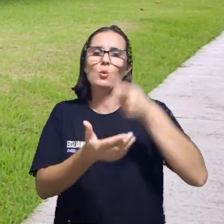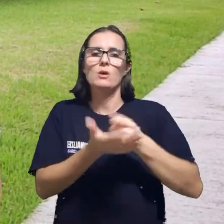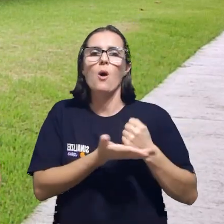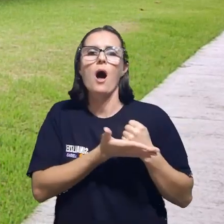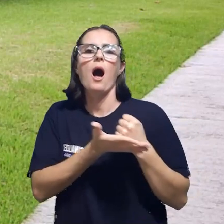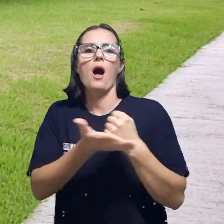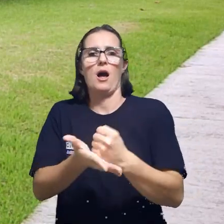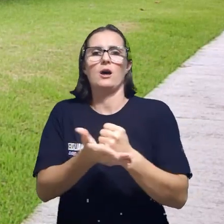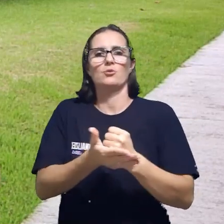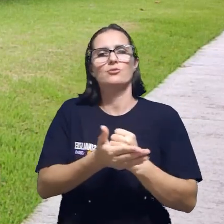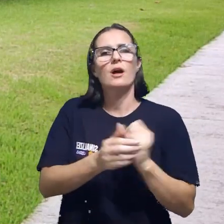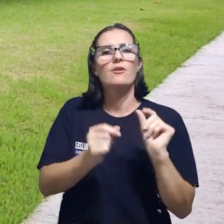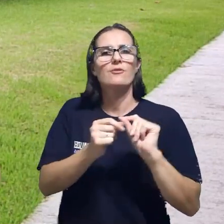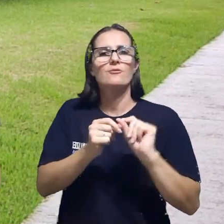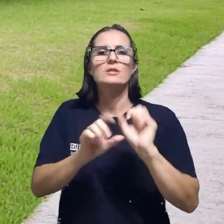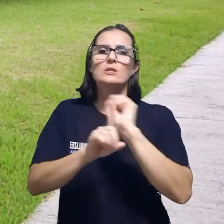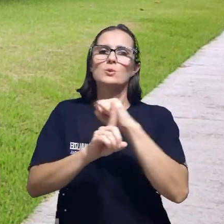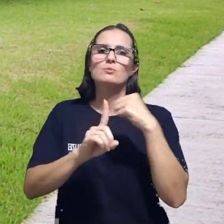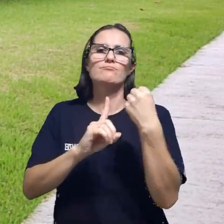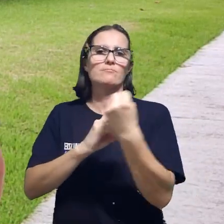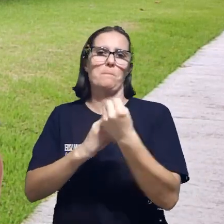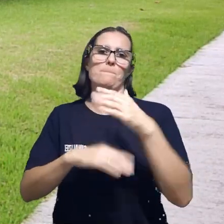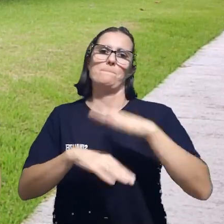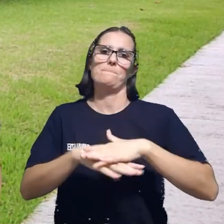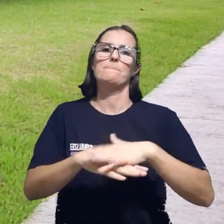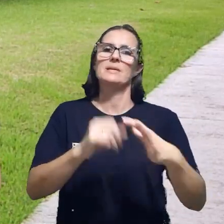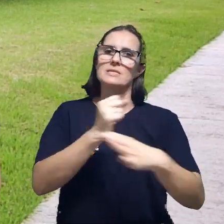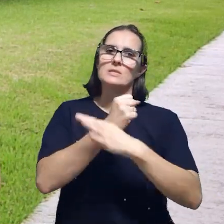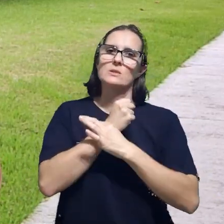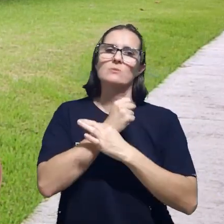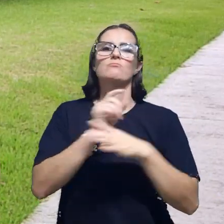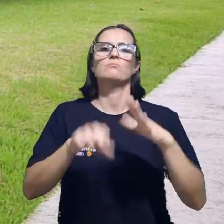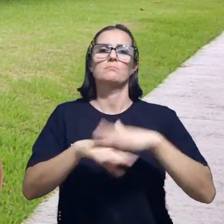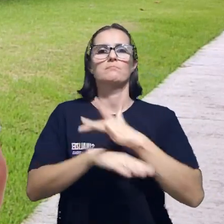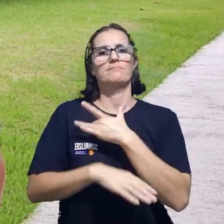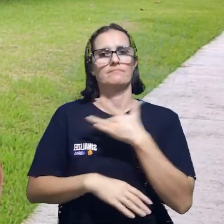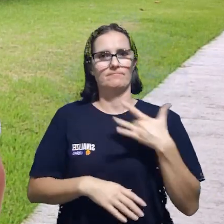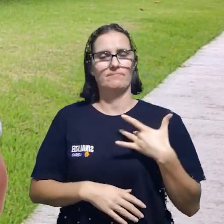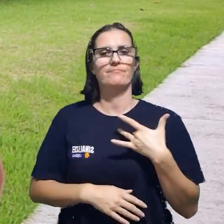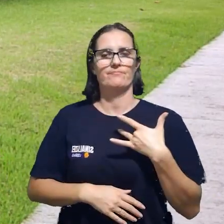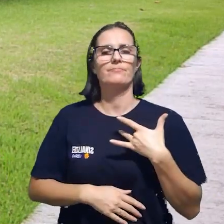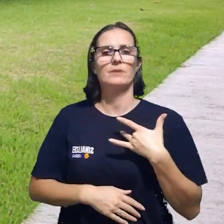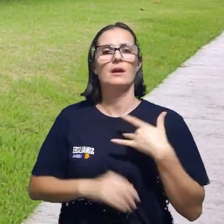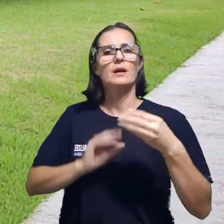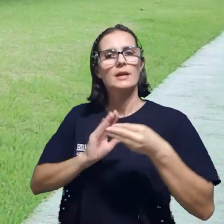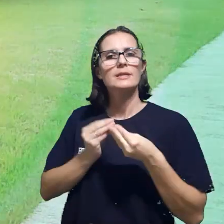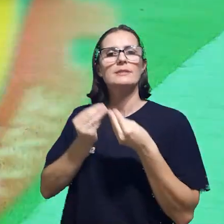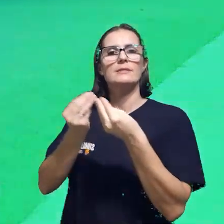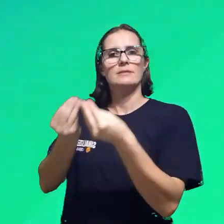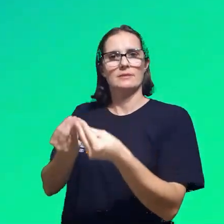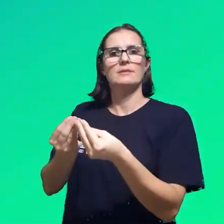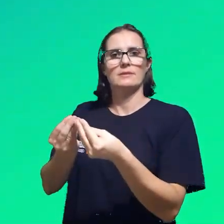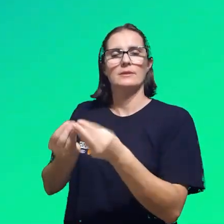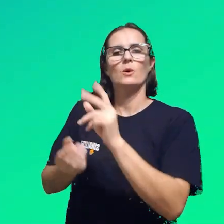mais saudável e segura. A indicação foi enviada ao Executivo para a ciência do pedido.